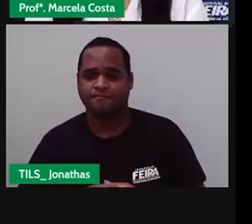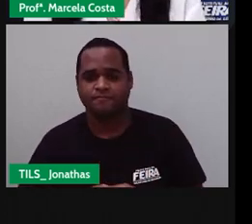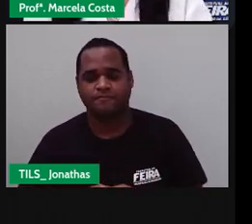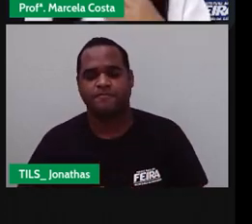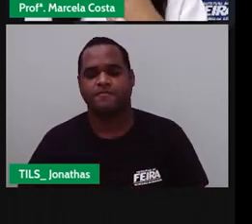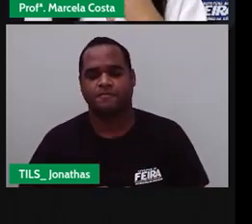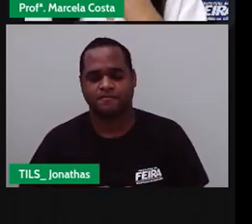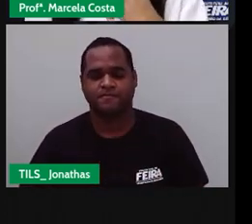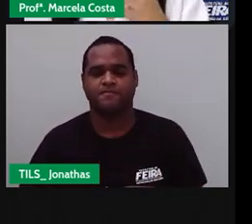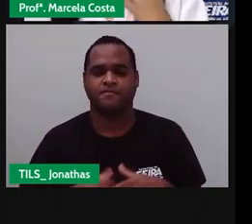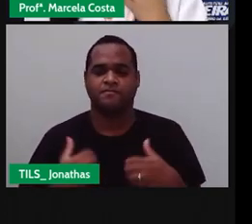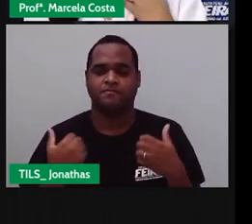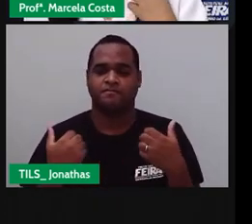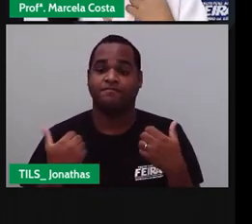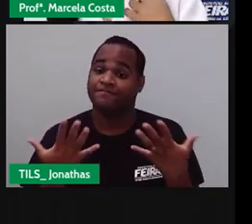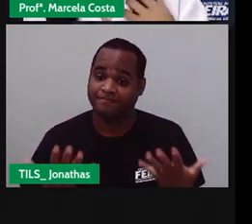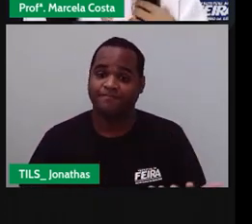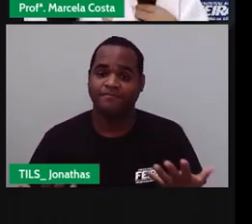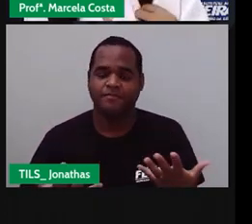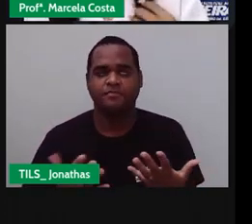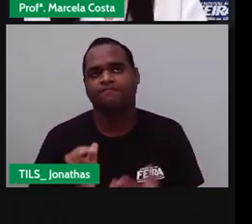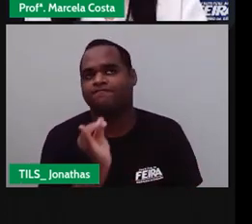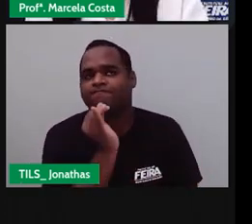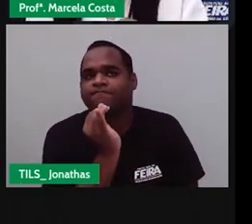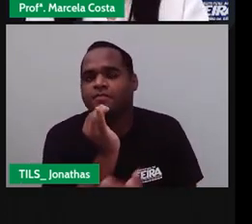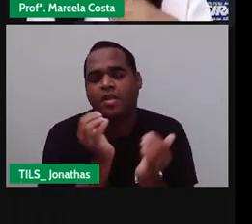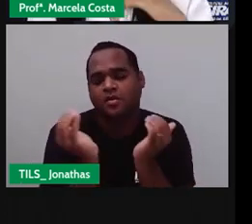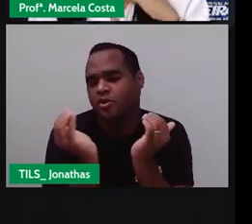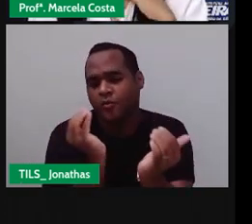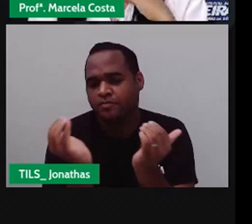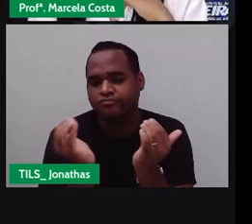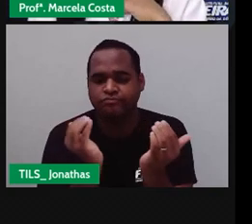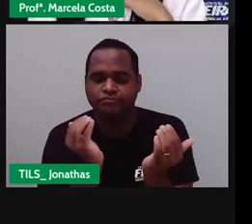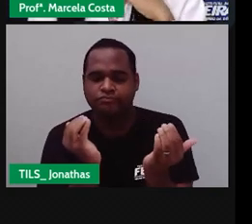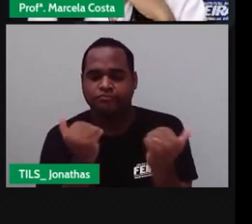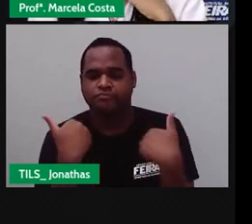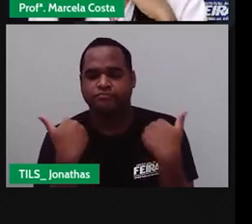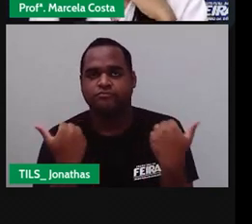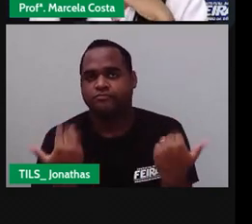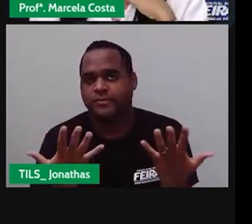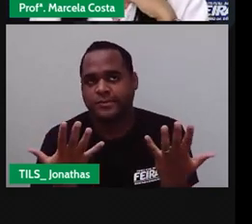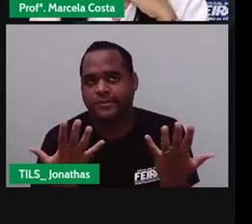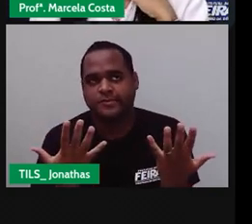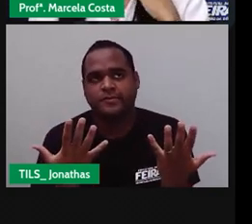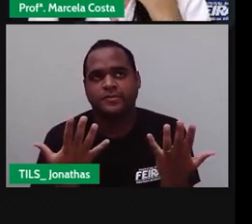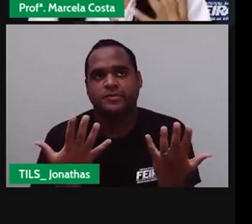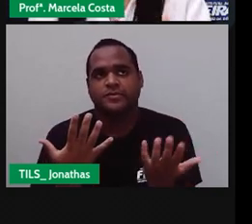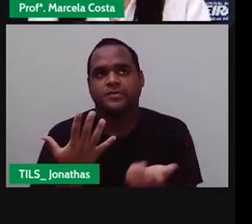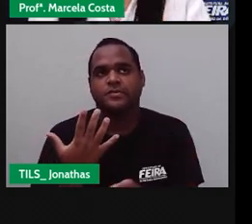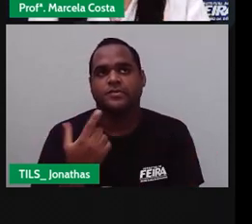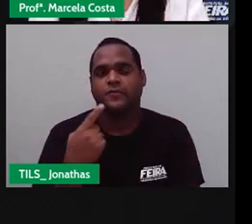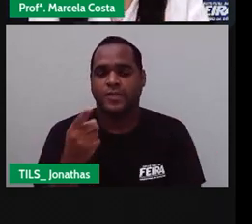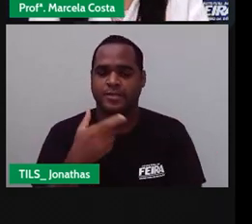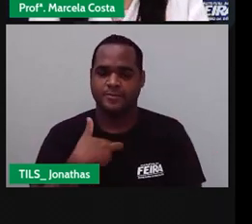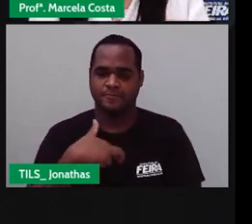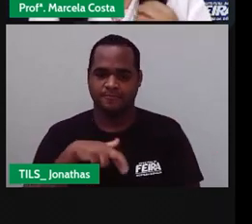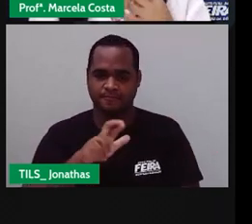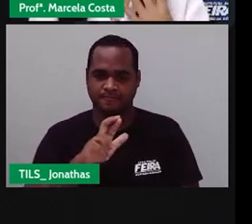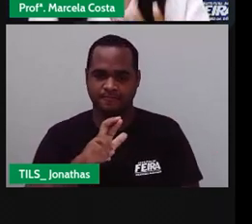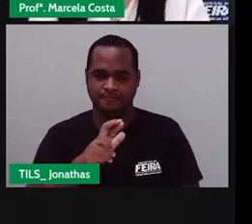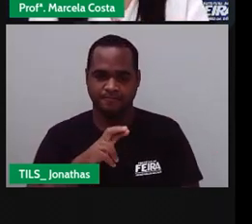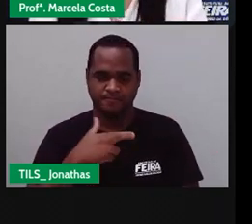Então Se por exemplo Você tem Uma Uma Religião